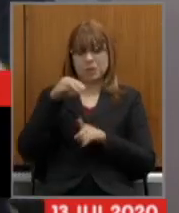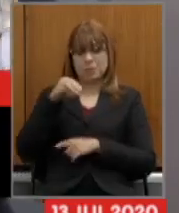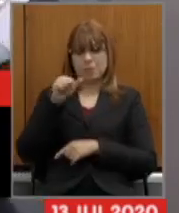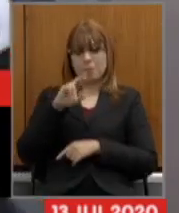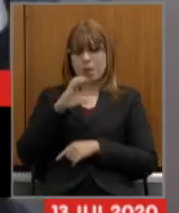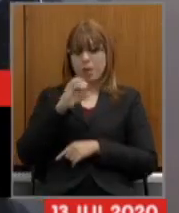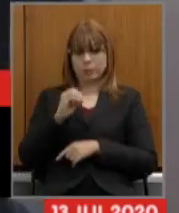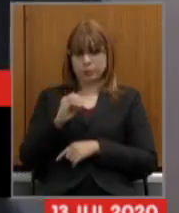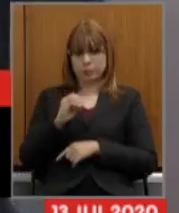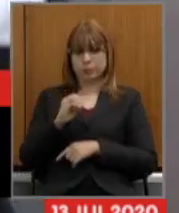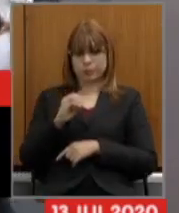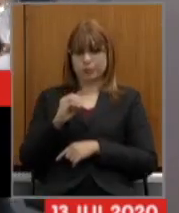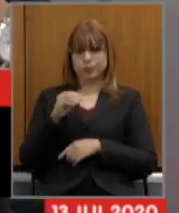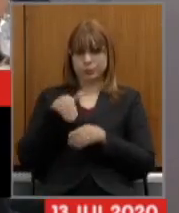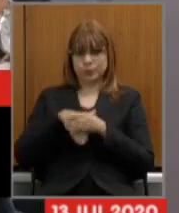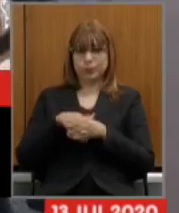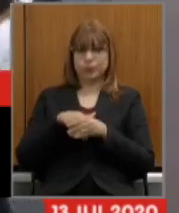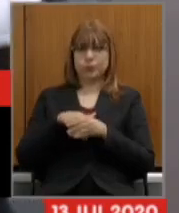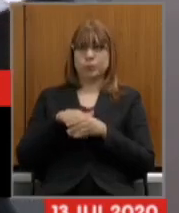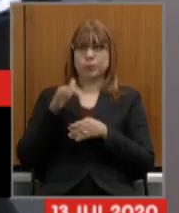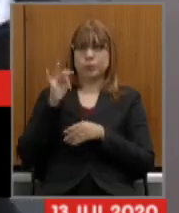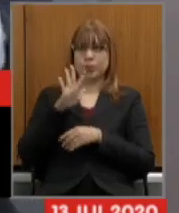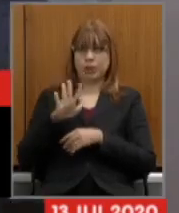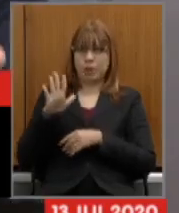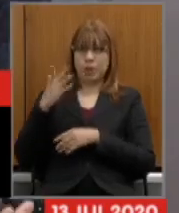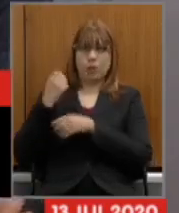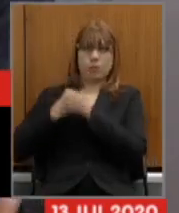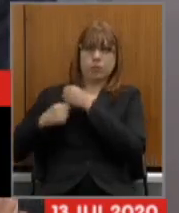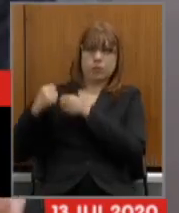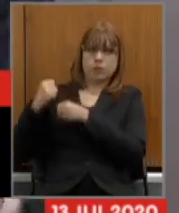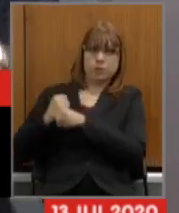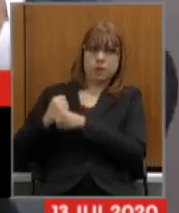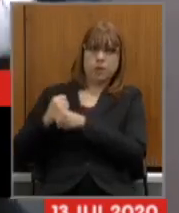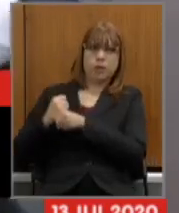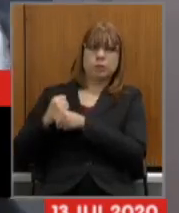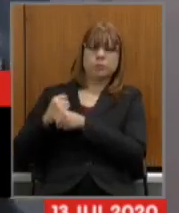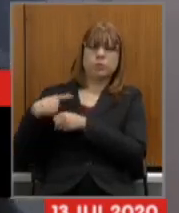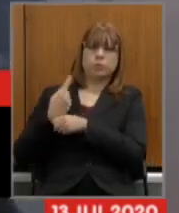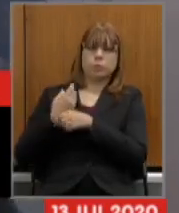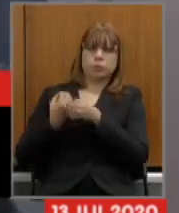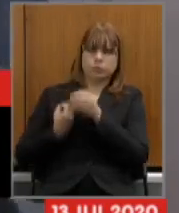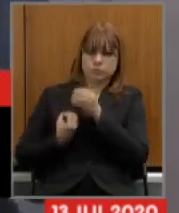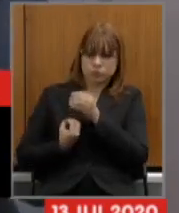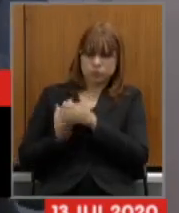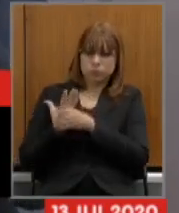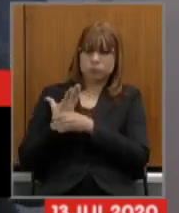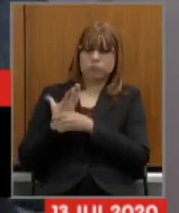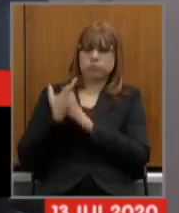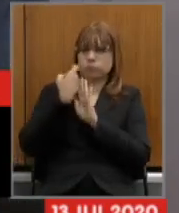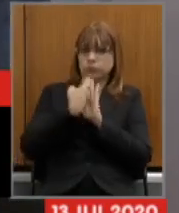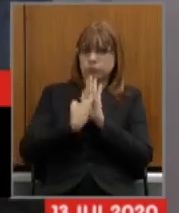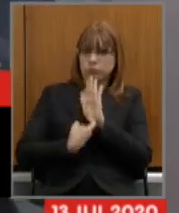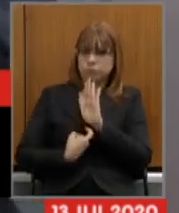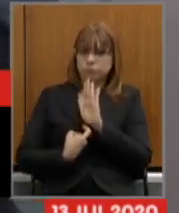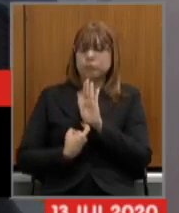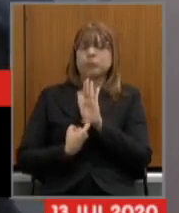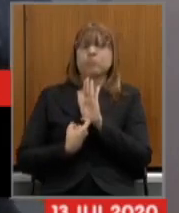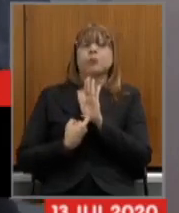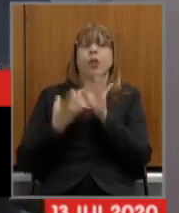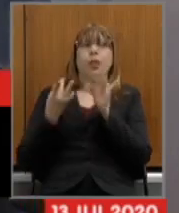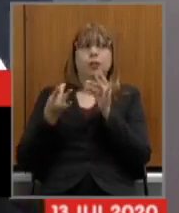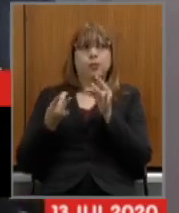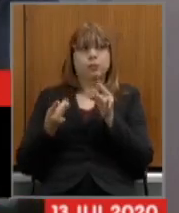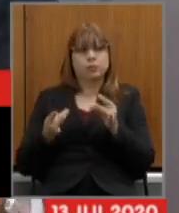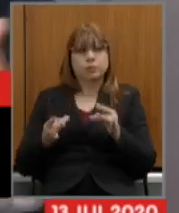ano o governo federal votou a dele no final do ano passado tivemos o tempo para a nossa construir a nossa reforma é um texto denso é uma